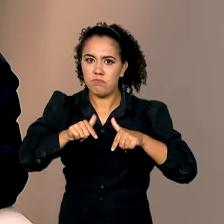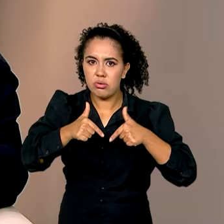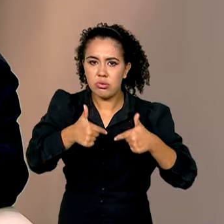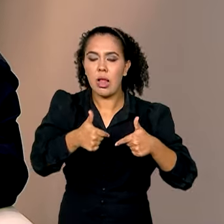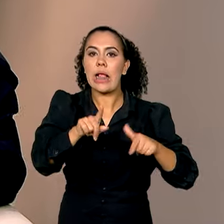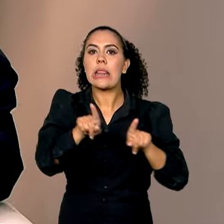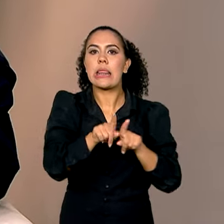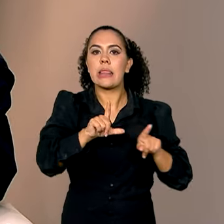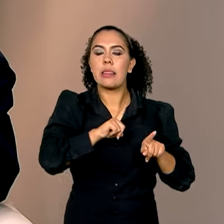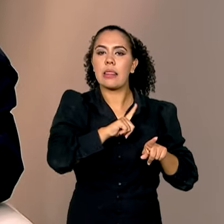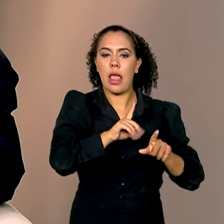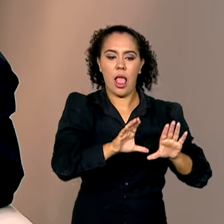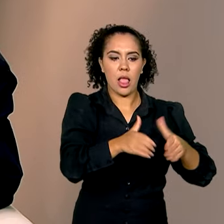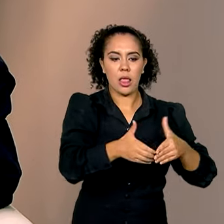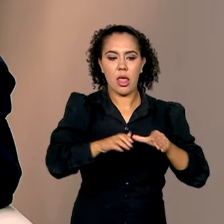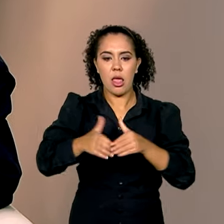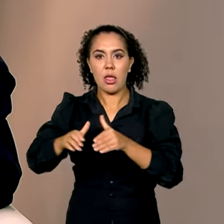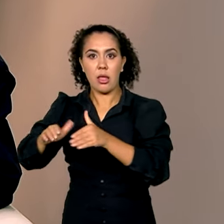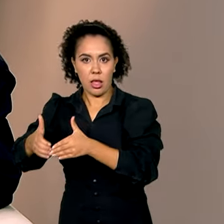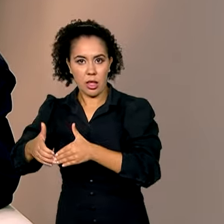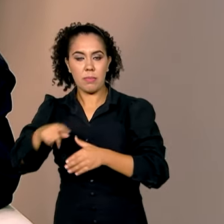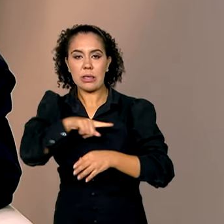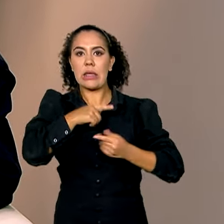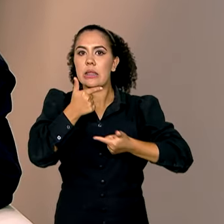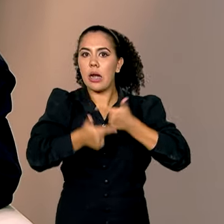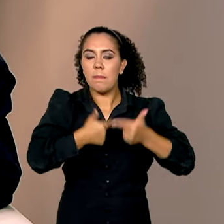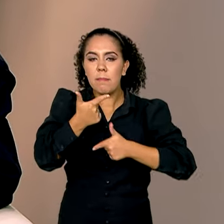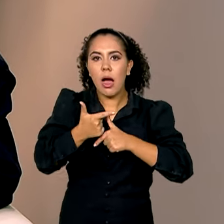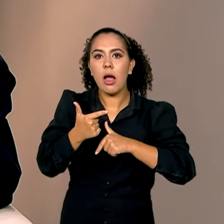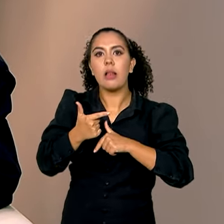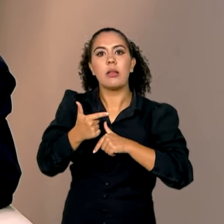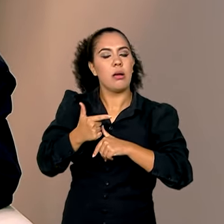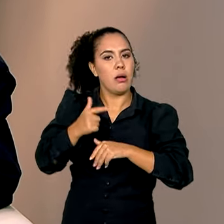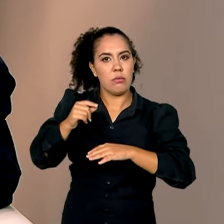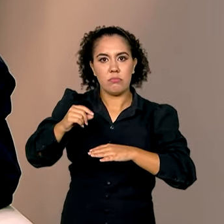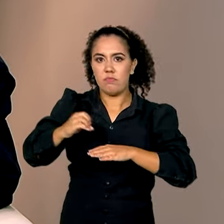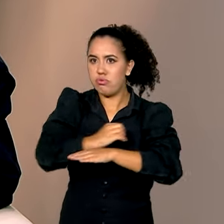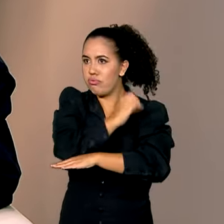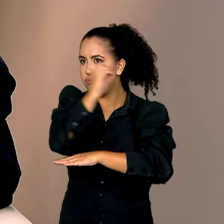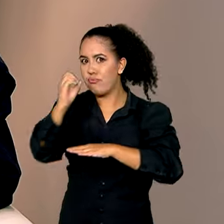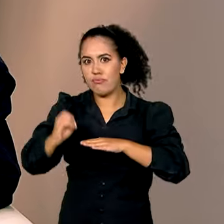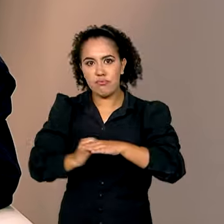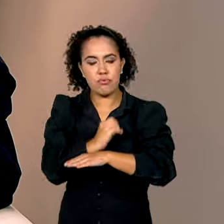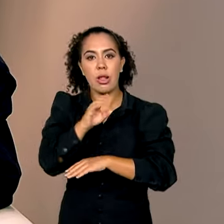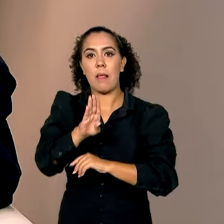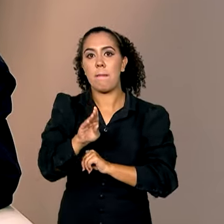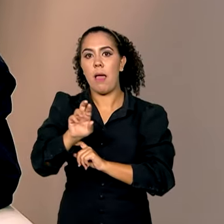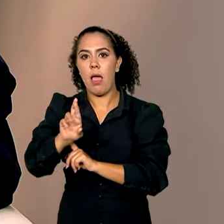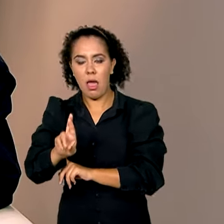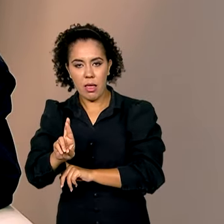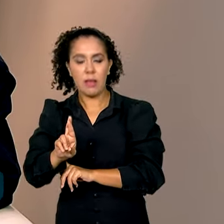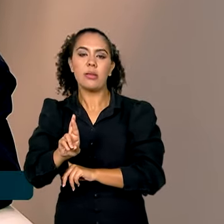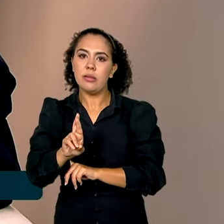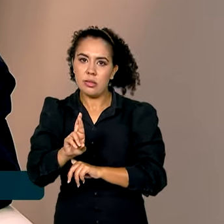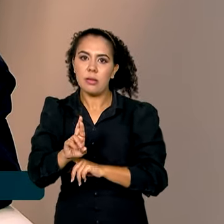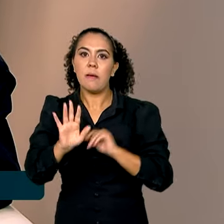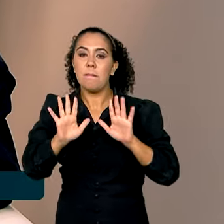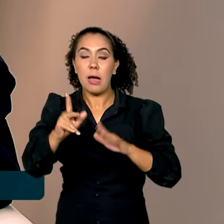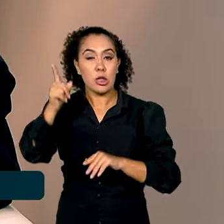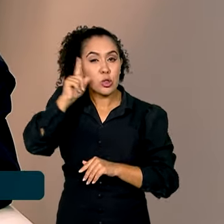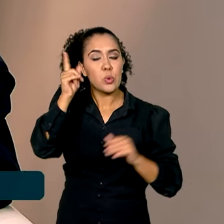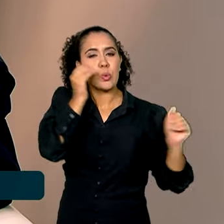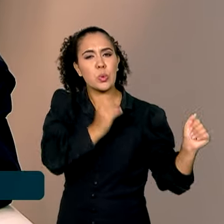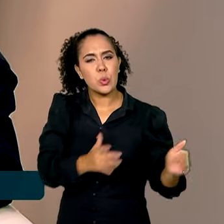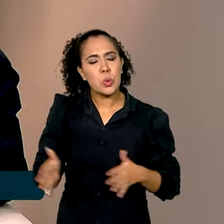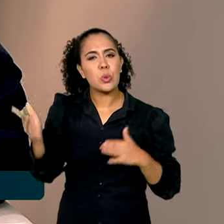nossas equipes que estão diuturnamente na rodovia, mas a nossa eficiência crescente cada dia,